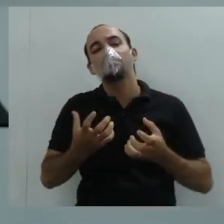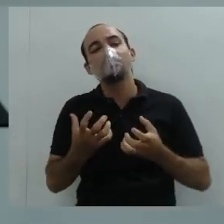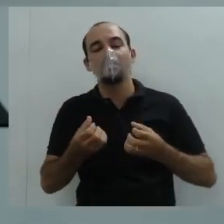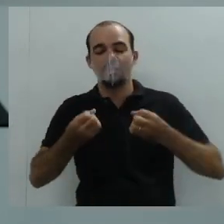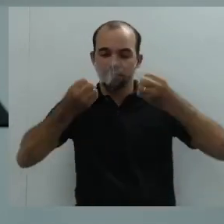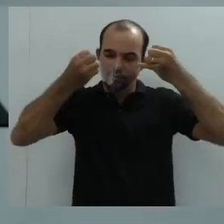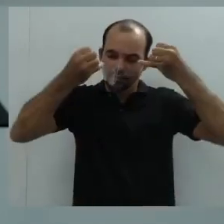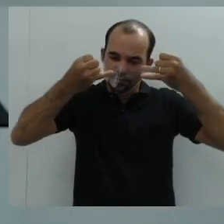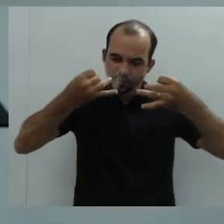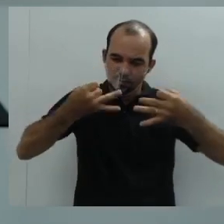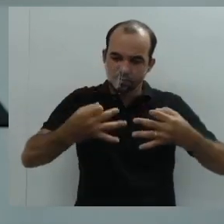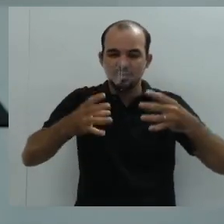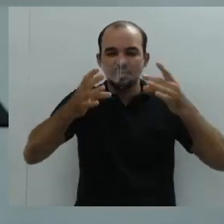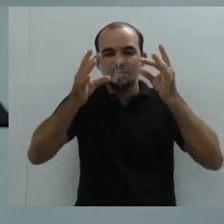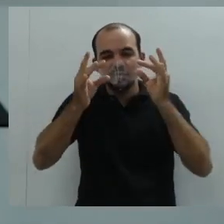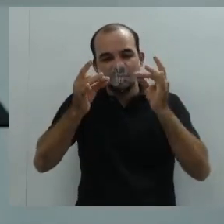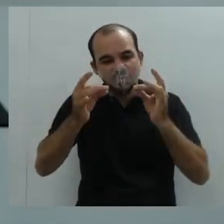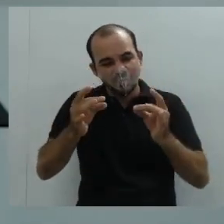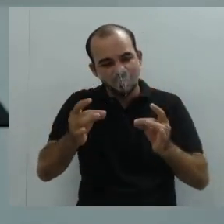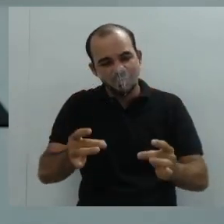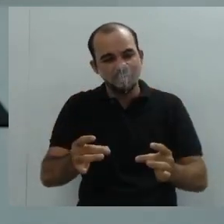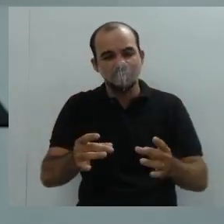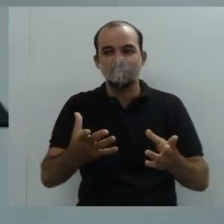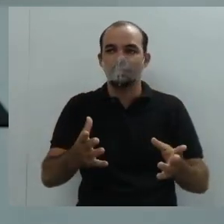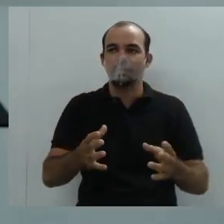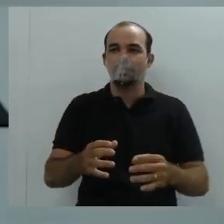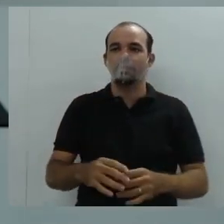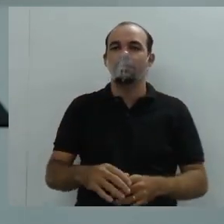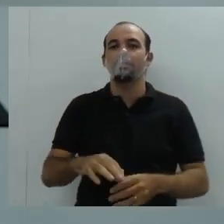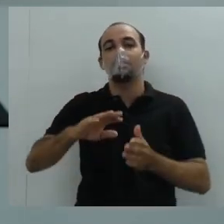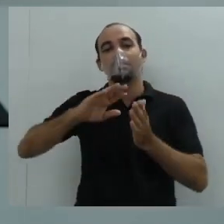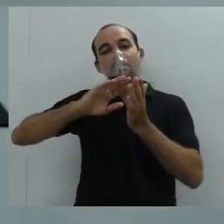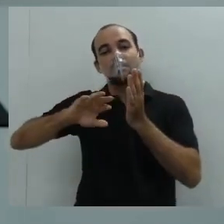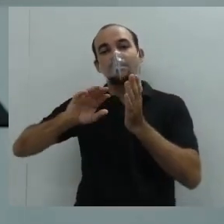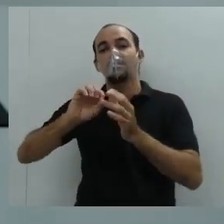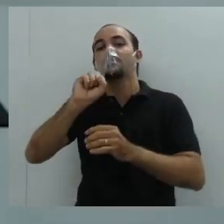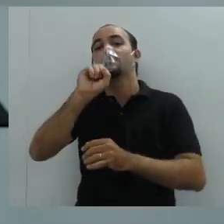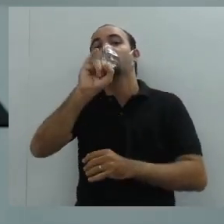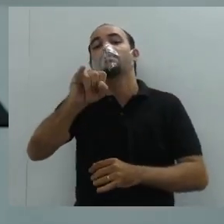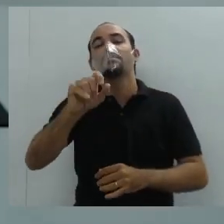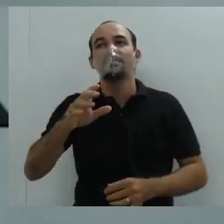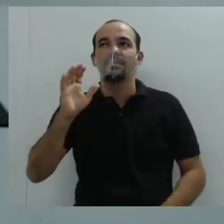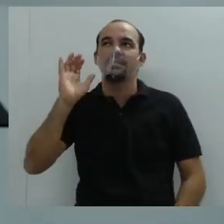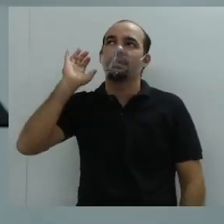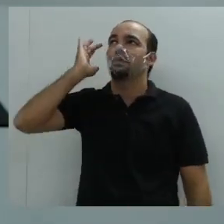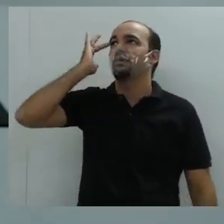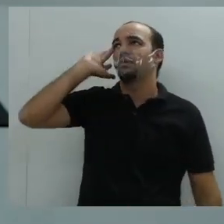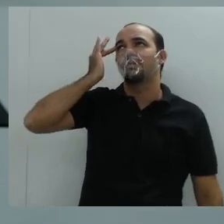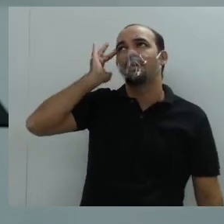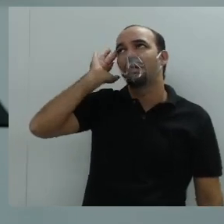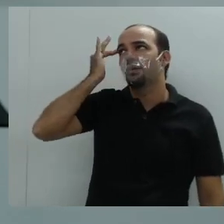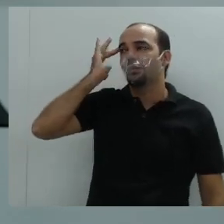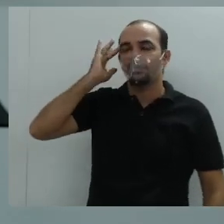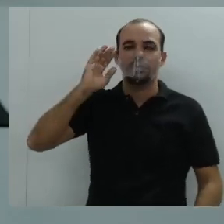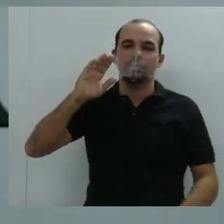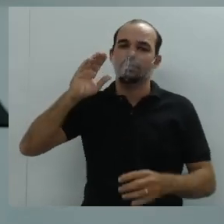não ficar preso ao que eu acho. A gente vê muito isso hoje em dia com esse boom das redes sociais. Todo